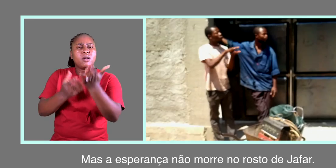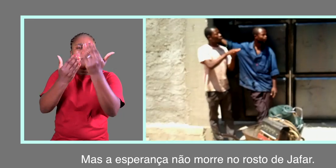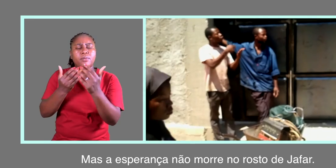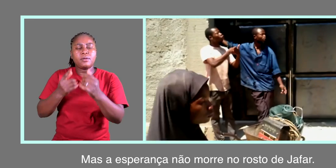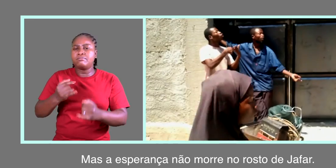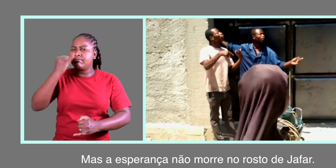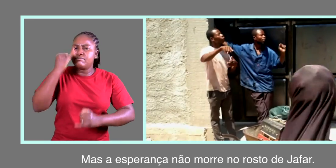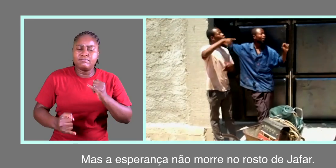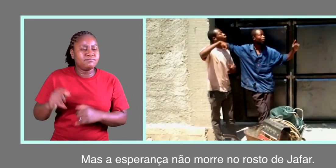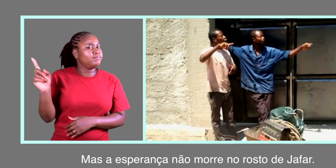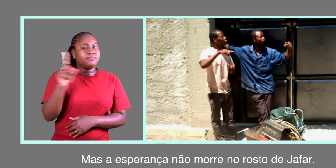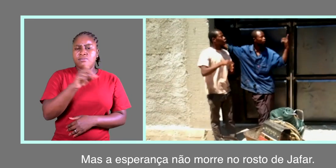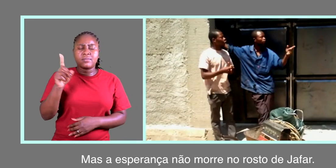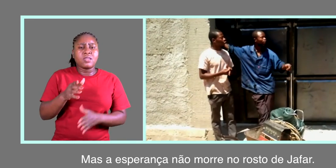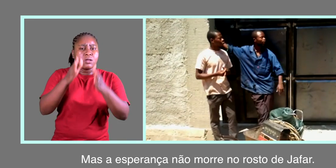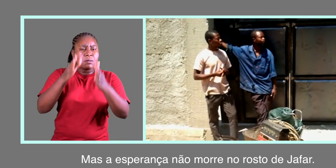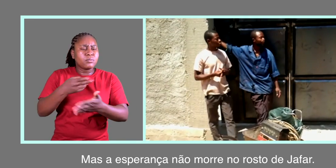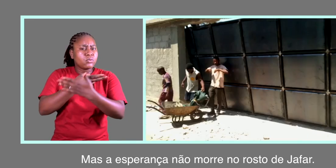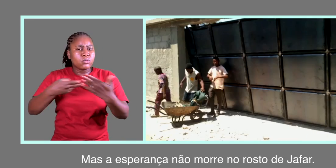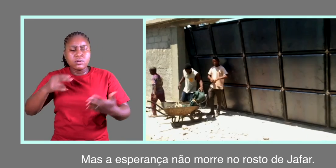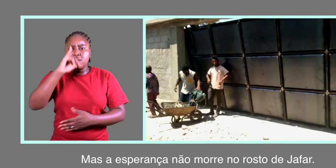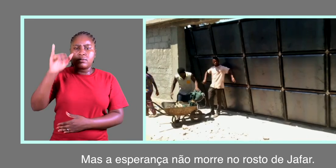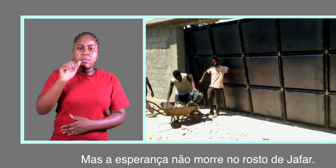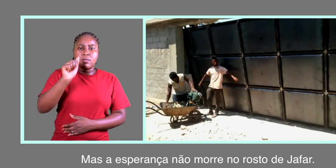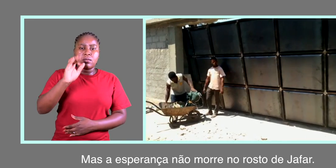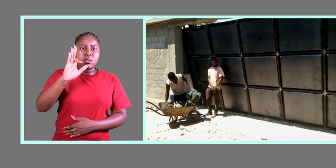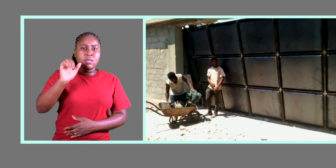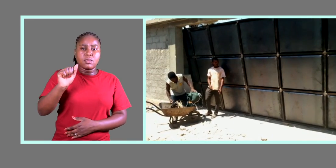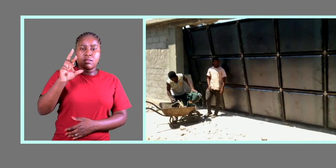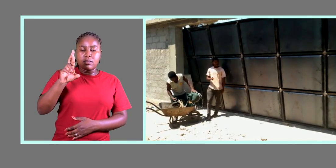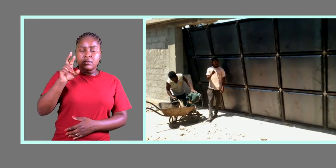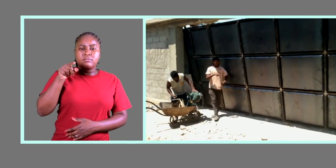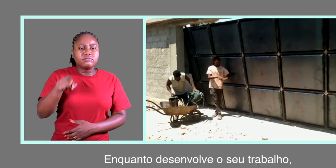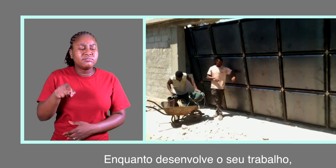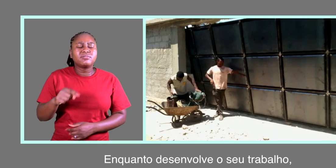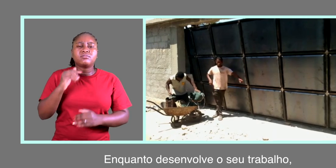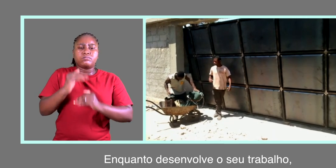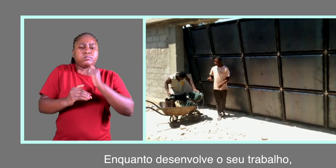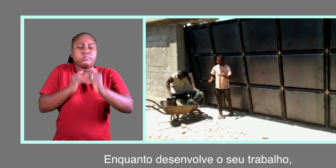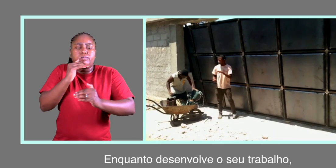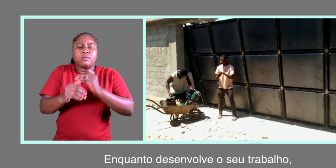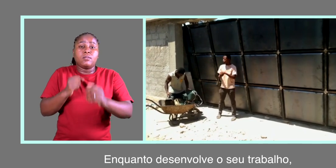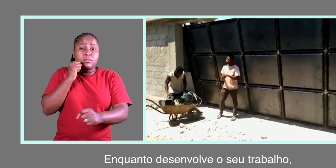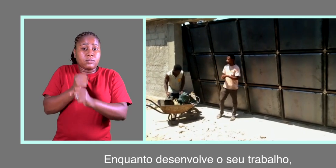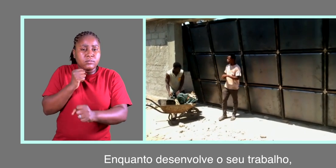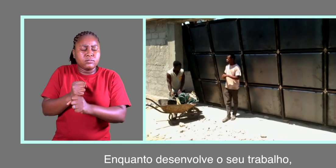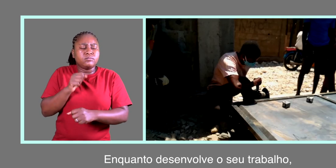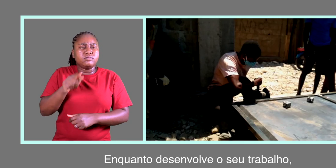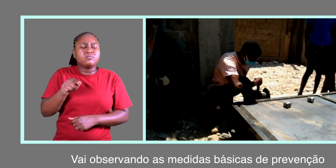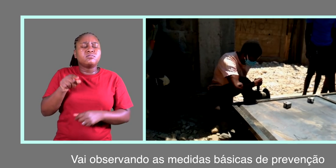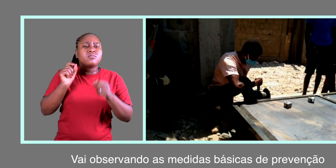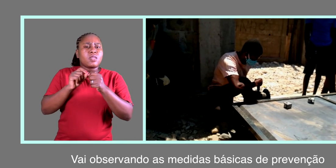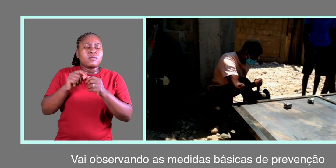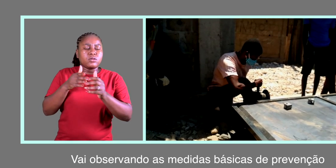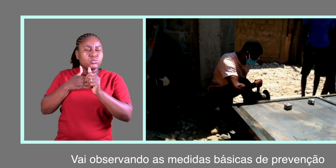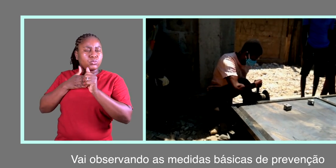Mas a esperança não morre no rosto de Jafar. Enquanto desenvolve o seu trabalho,